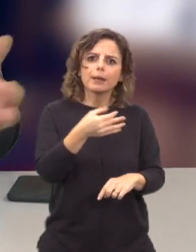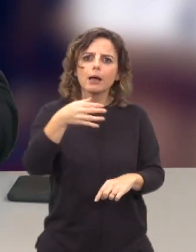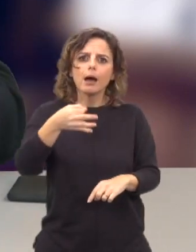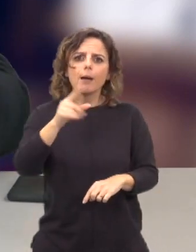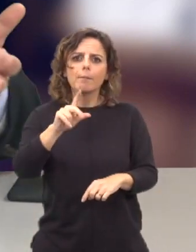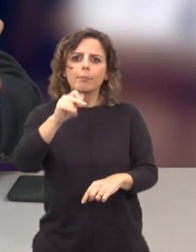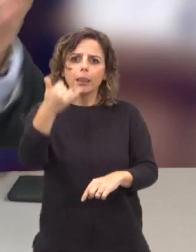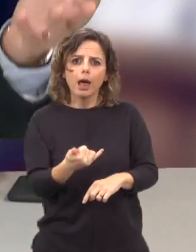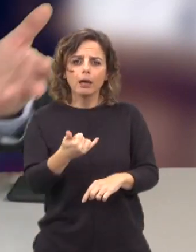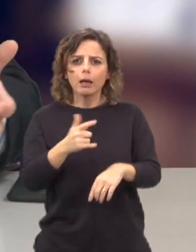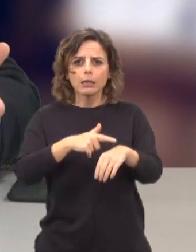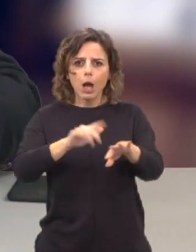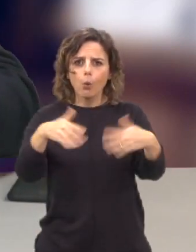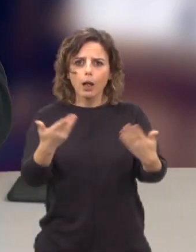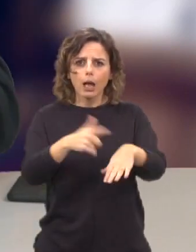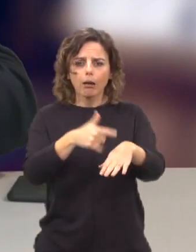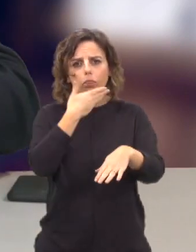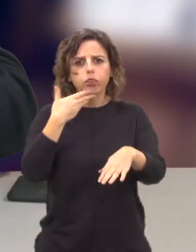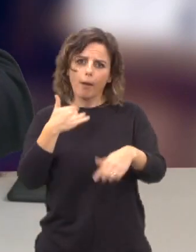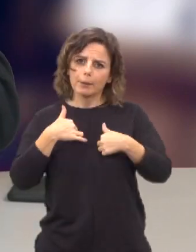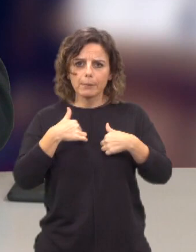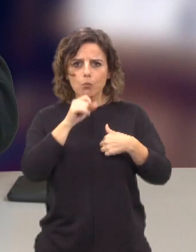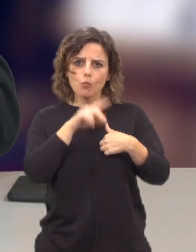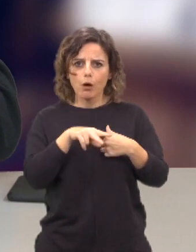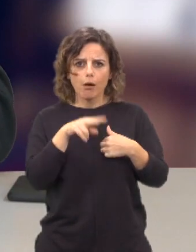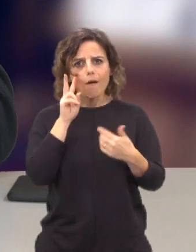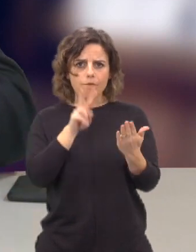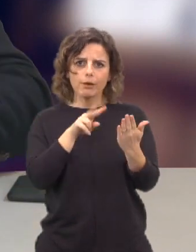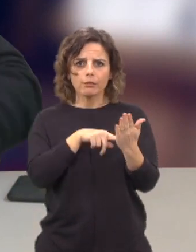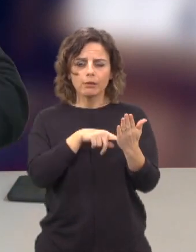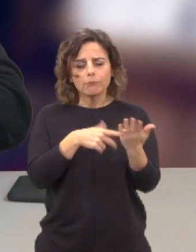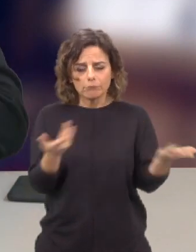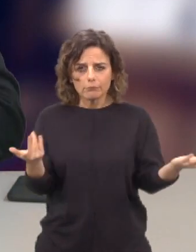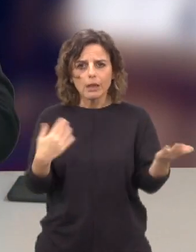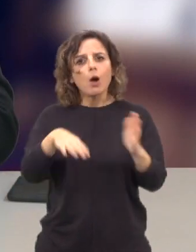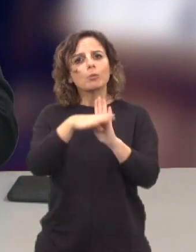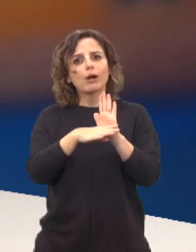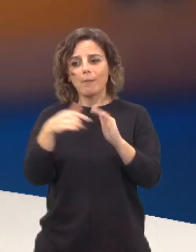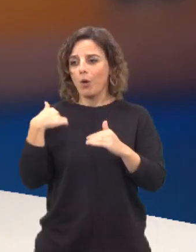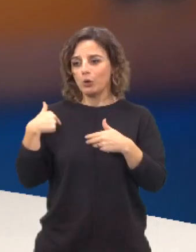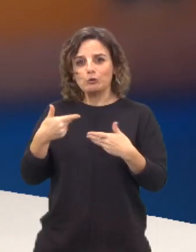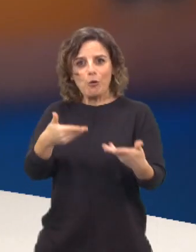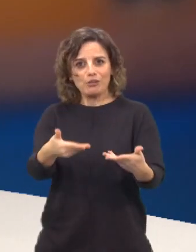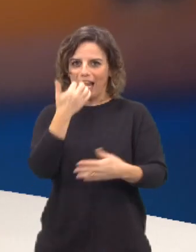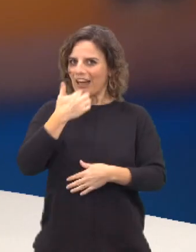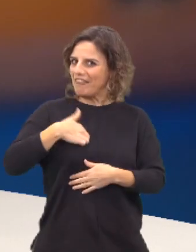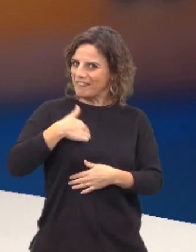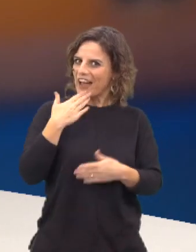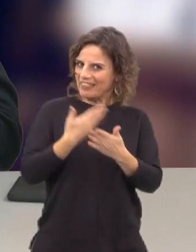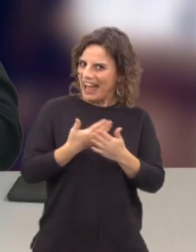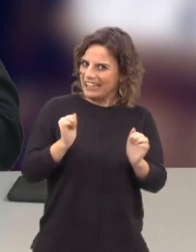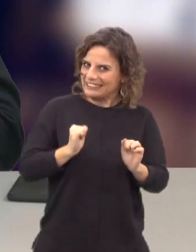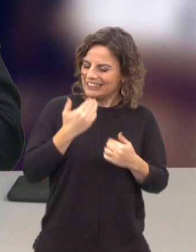é uma possibilidade a qualquer hora do dia, quando é rejeito, mas aqui está um programa, não é por eu hoje ter sido convidado, que muito morreu,